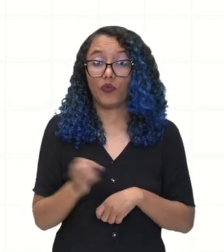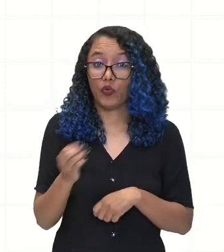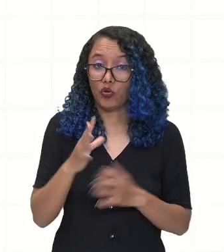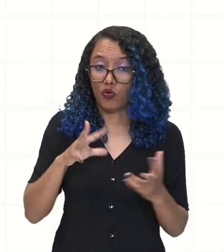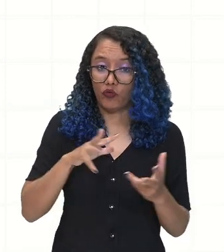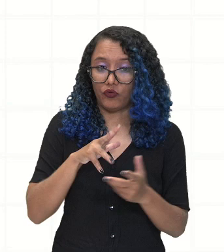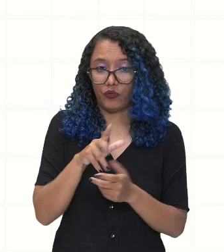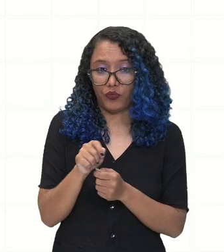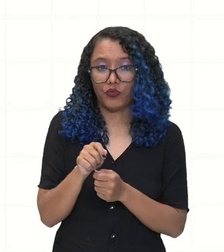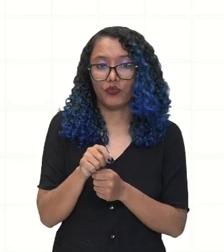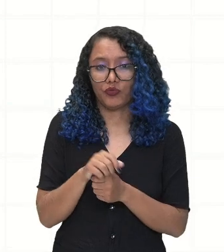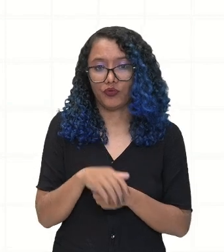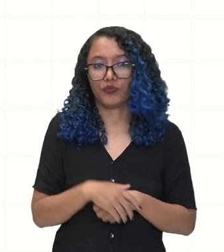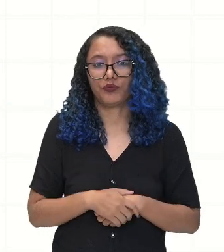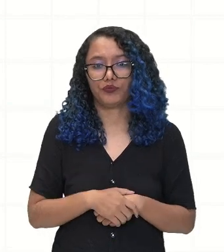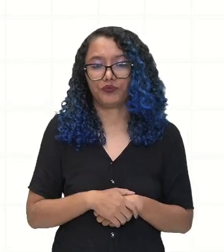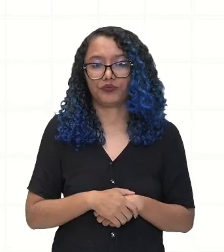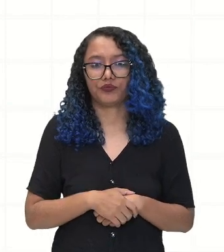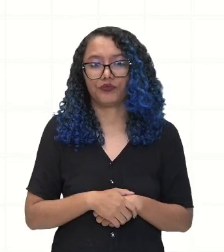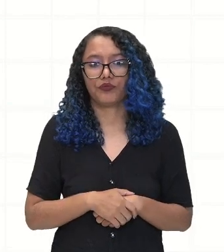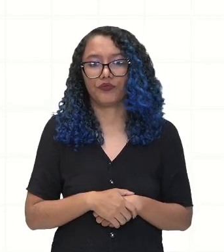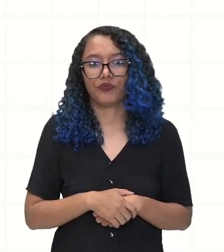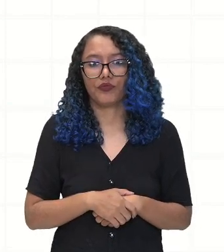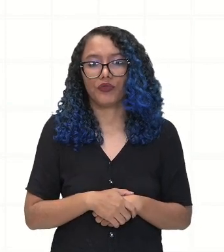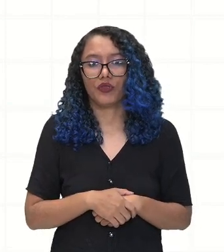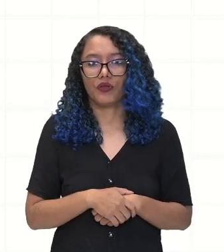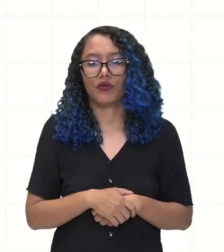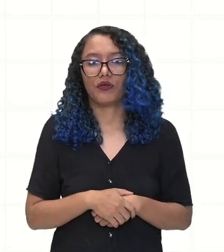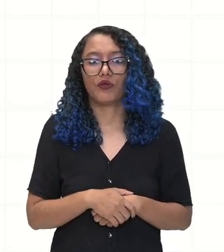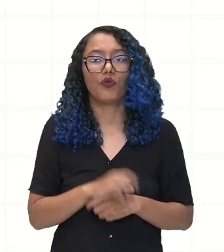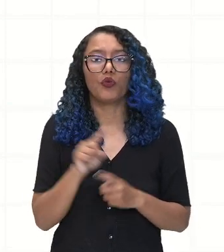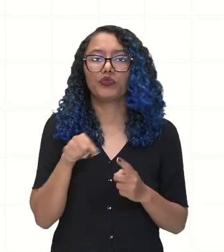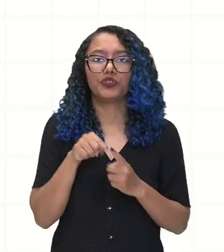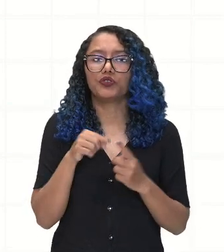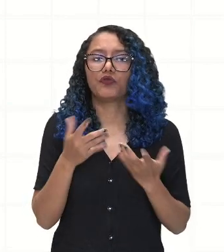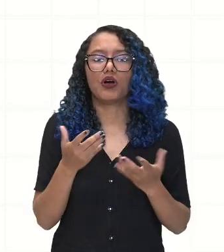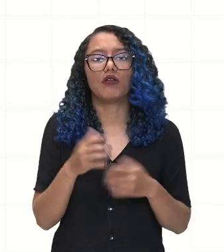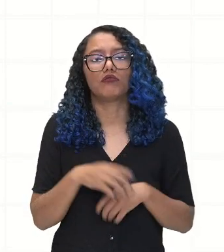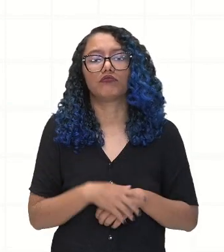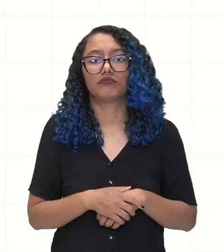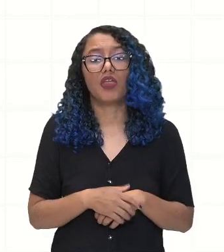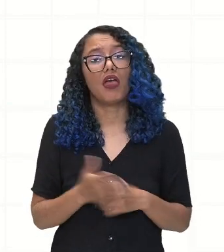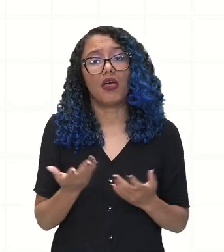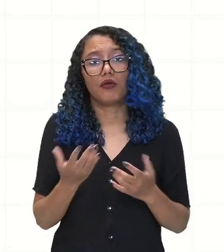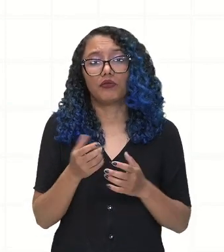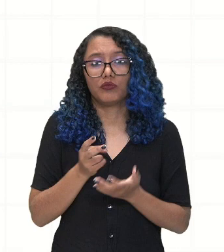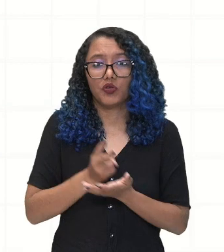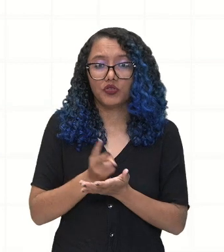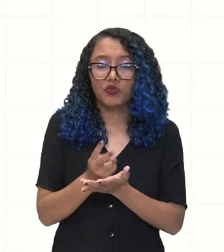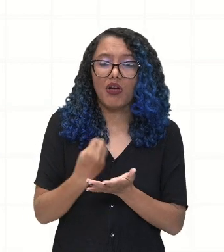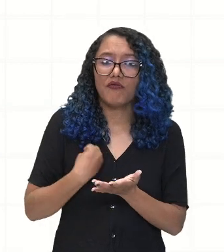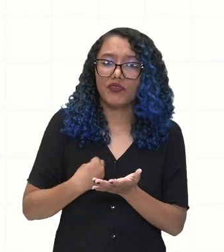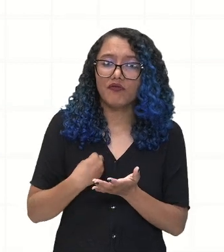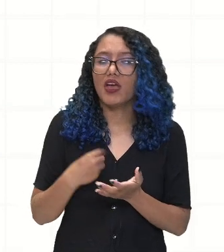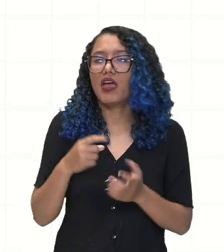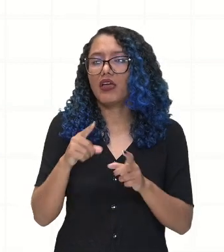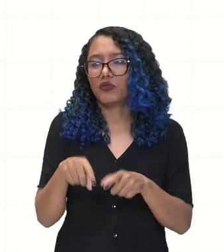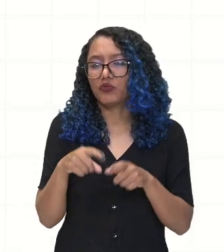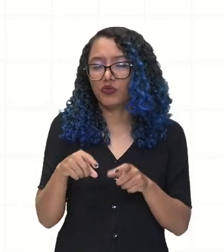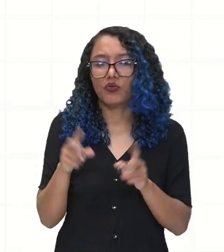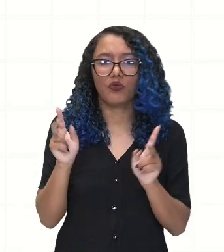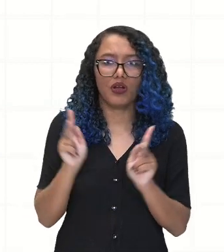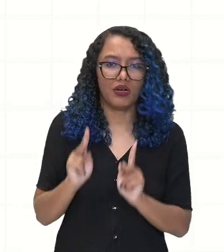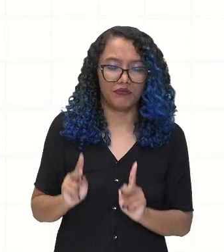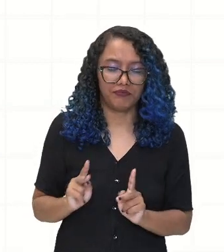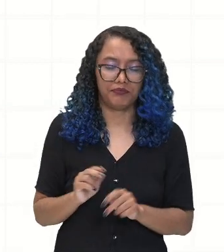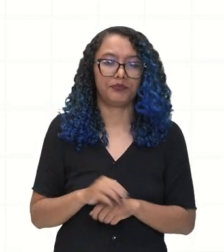migram para o novo mundo em busca de ter ali um local e que pudessem praticar a sua agricultura e viver em paz. Além